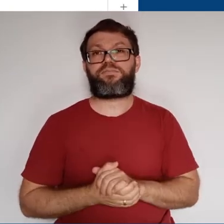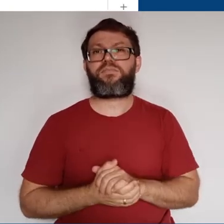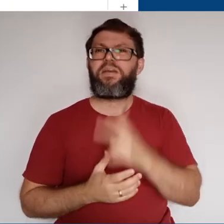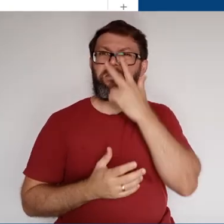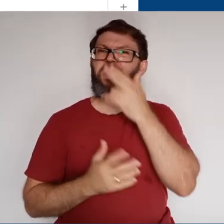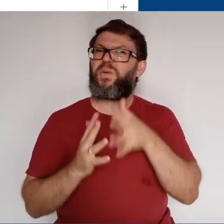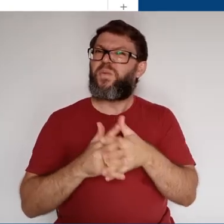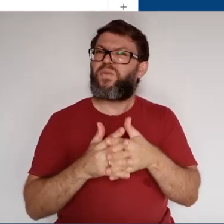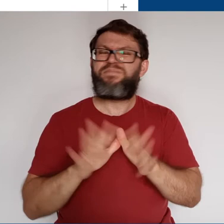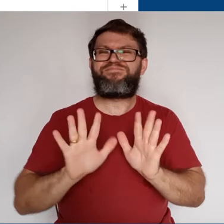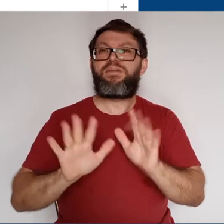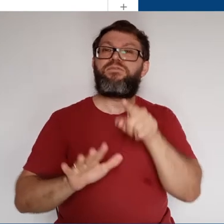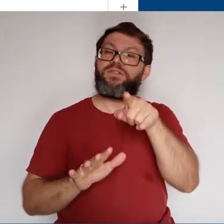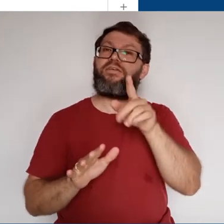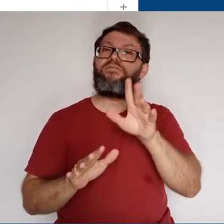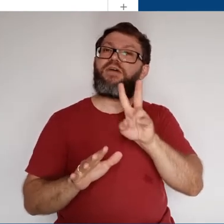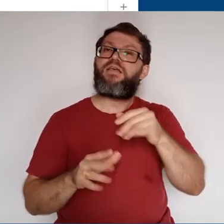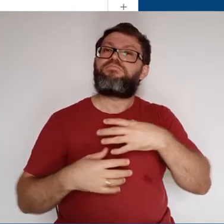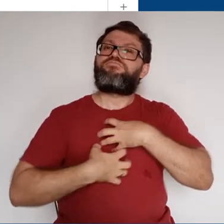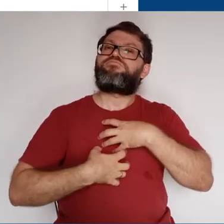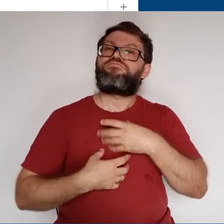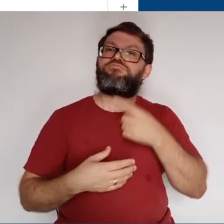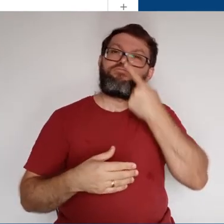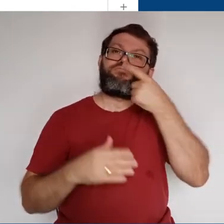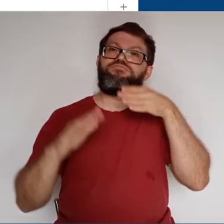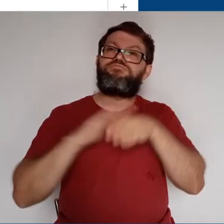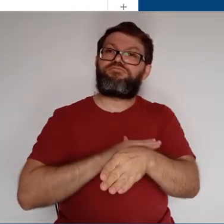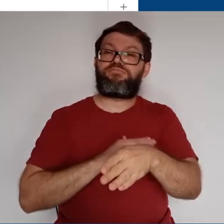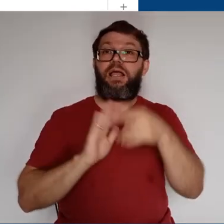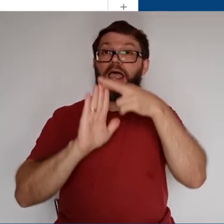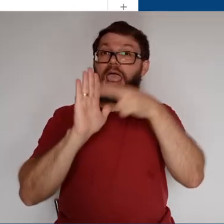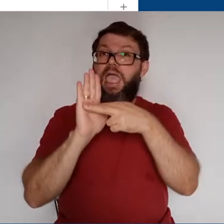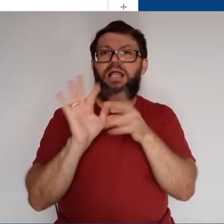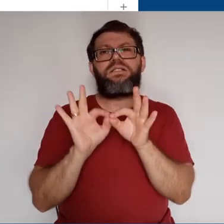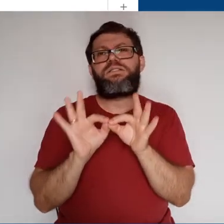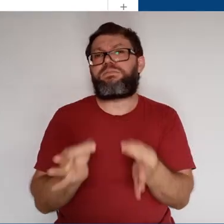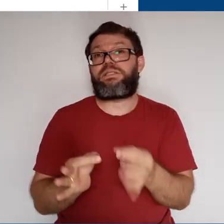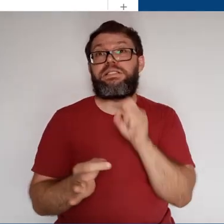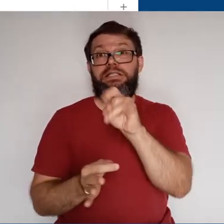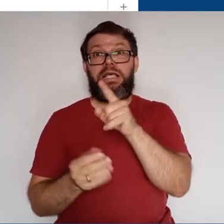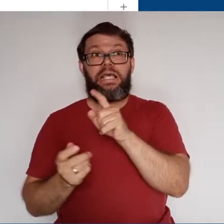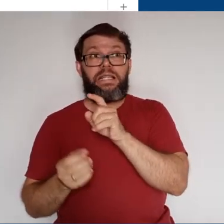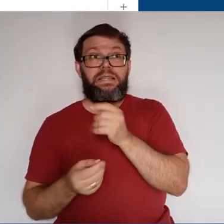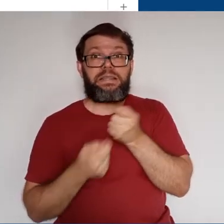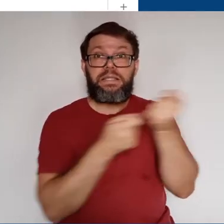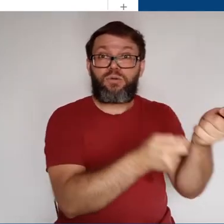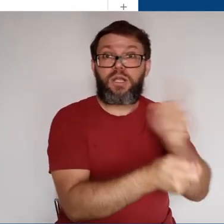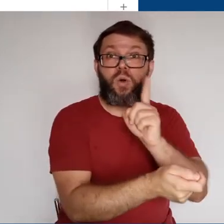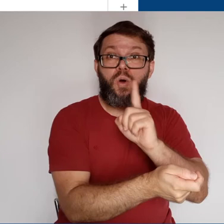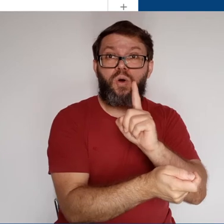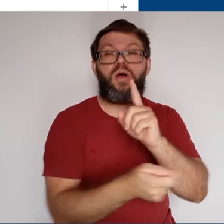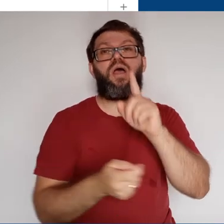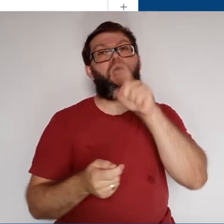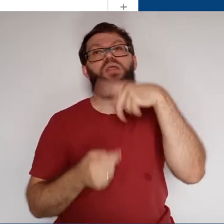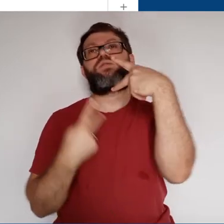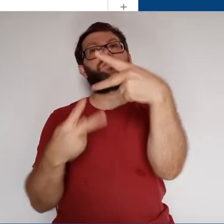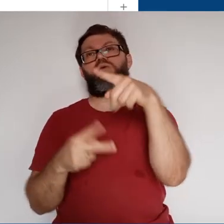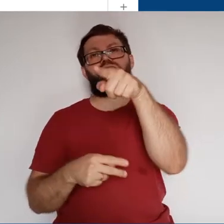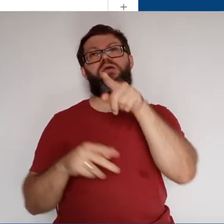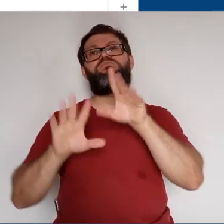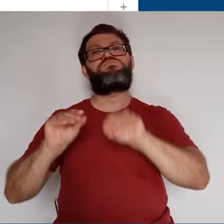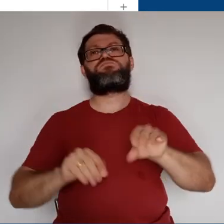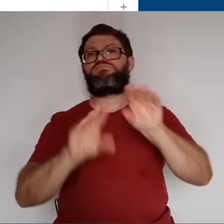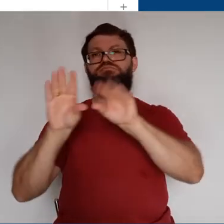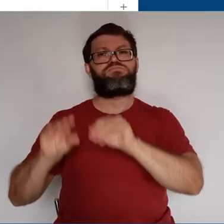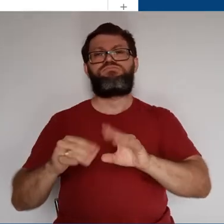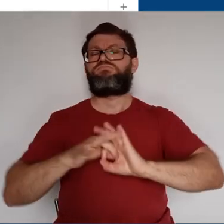citei no início do vídeo. Parece confuso, mas logo você pega o jeito. A regra é simples. Enquanto você não entregou, o arquivo é